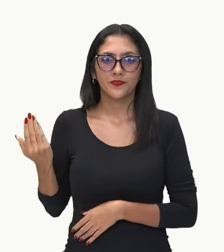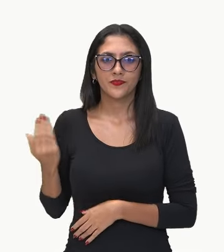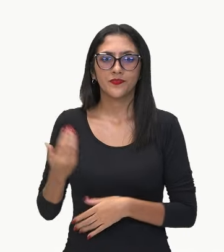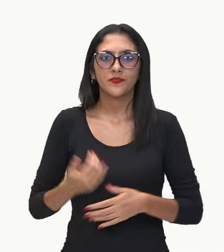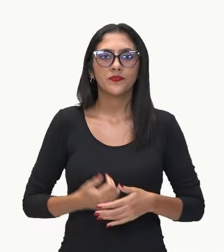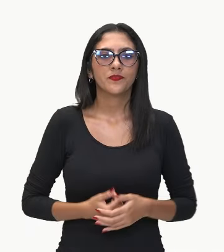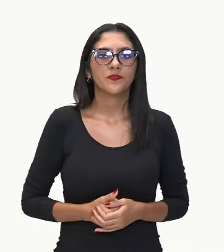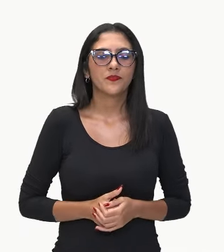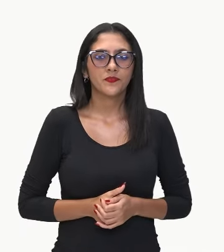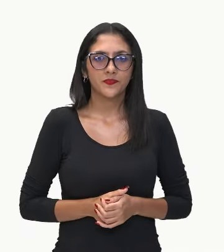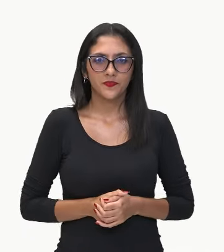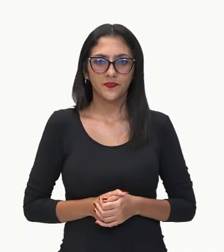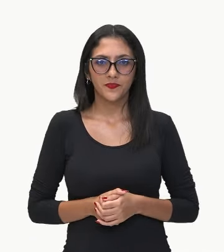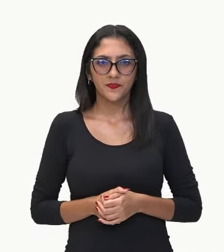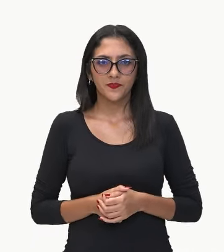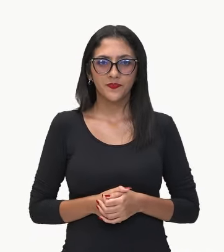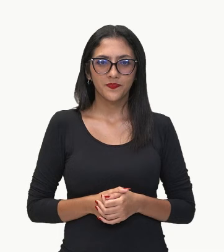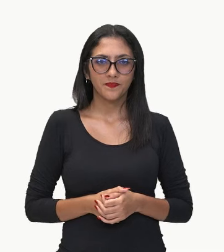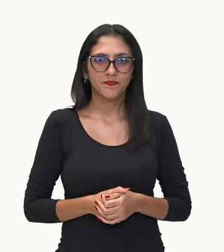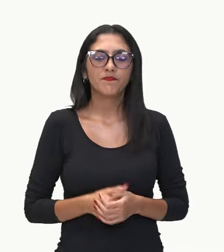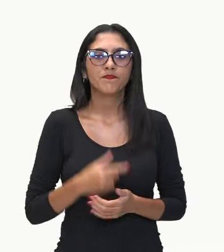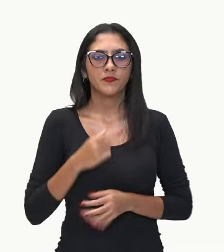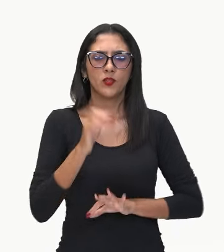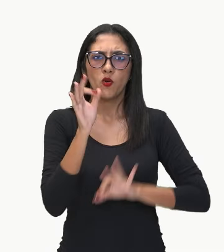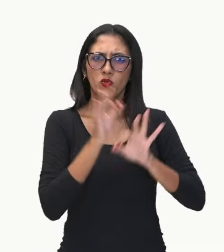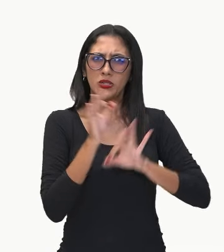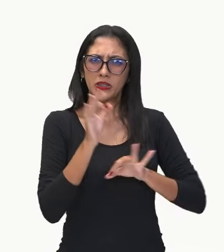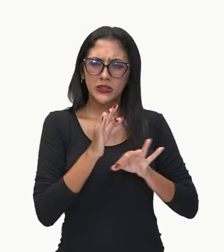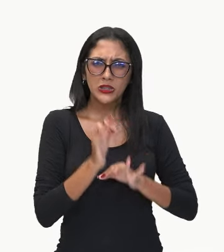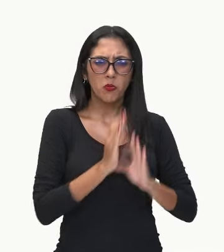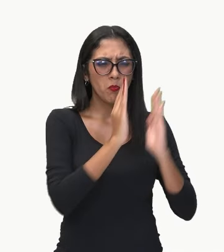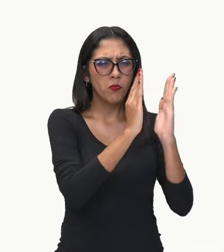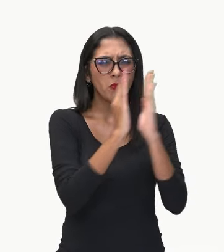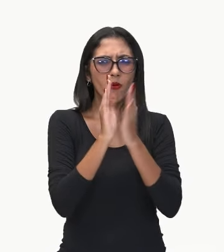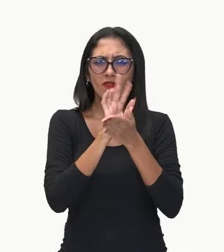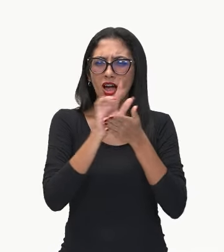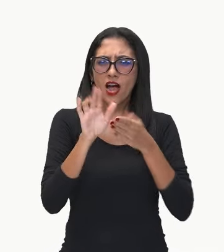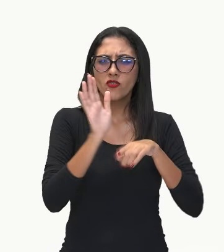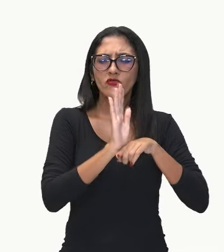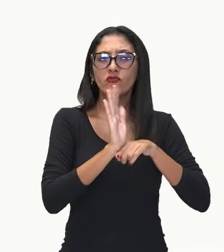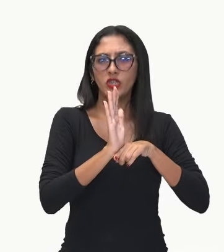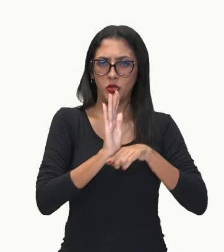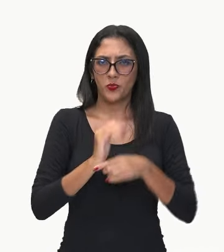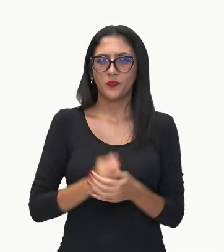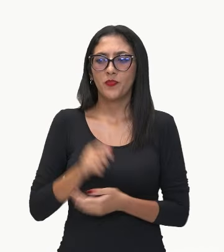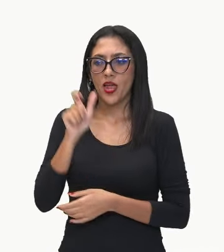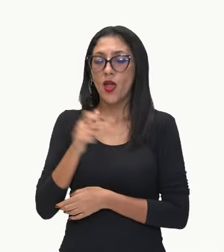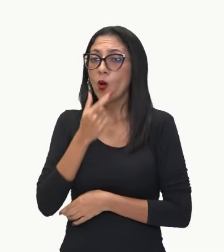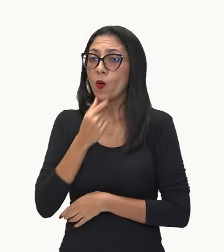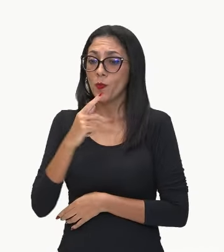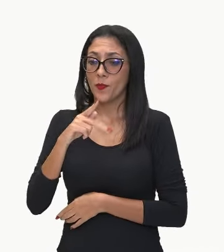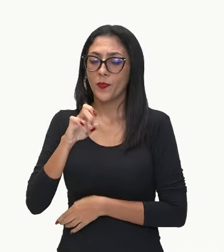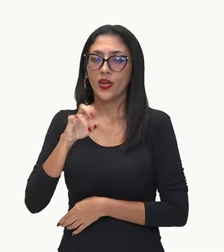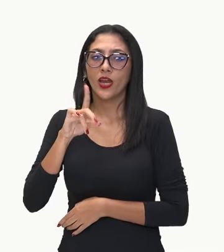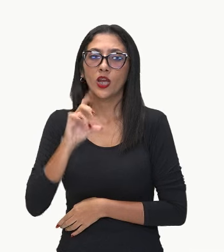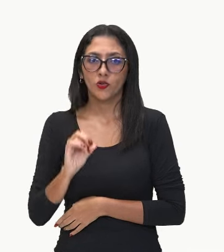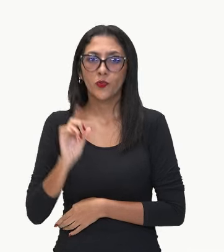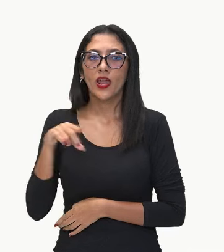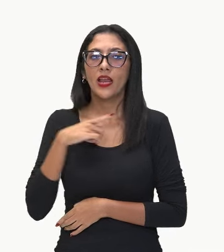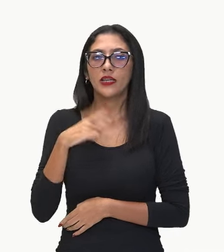seguinte, em sua coleção de filmes antigos, Pedro possui filmes, 18